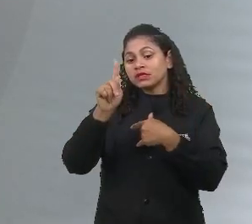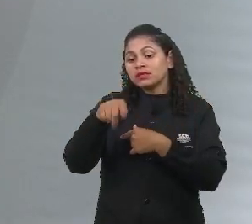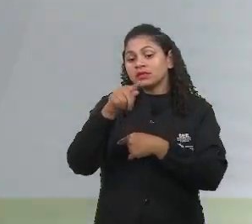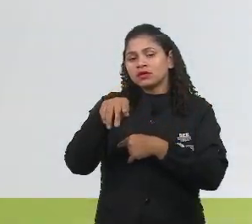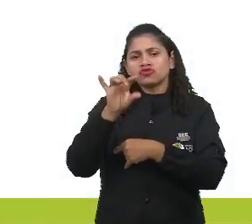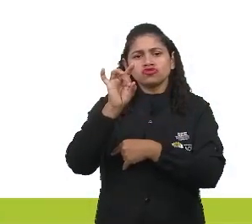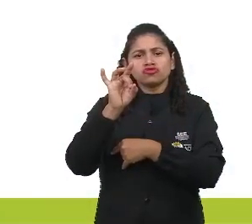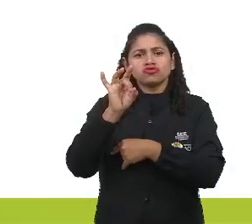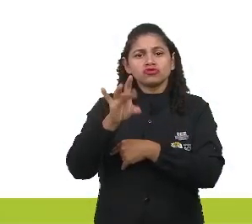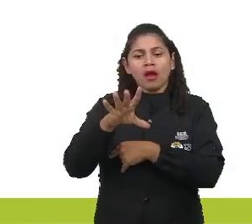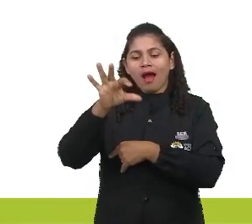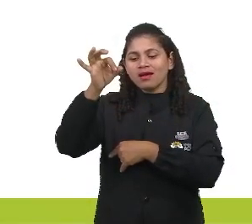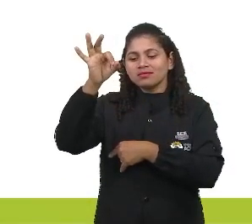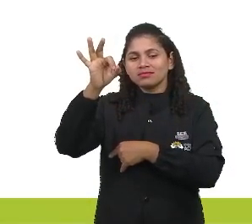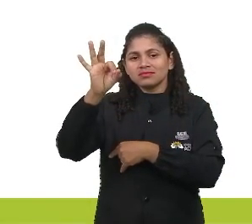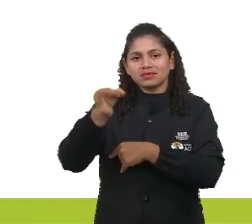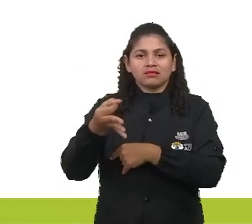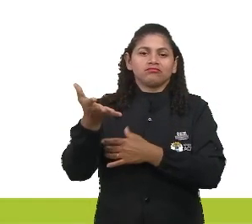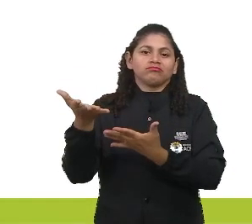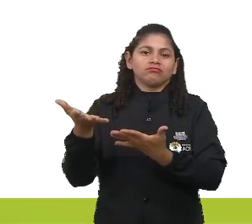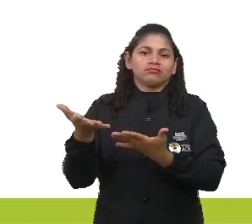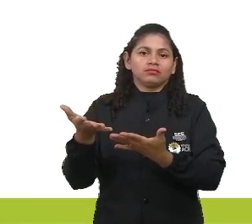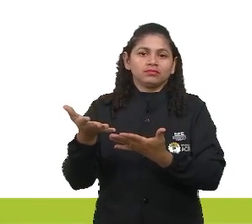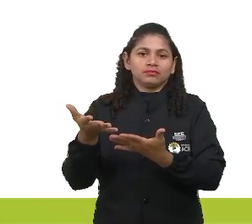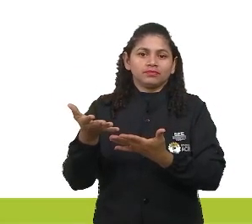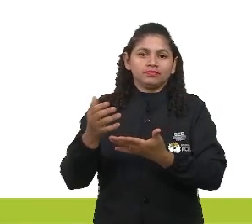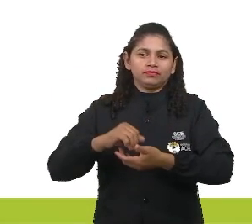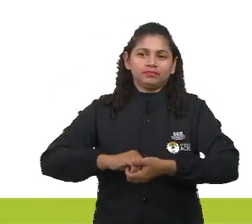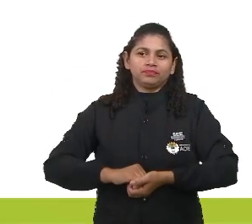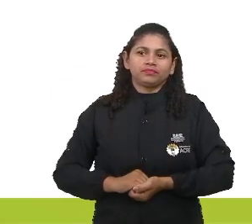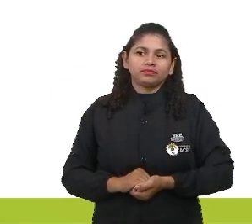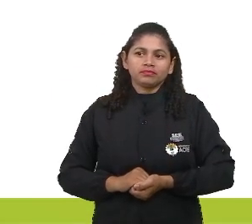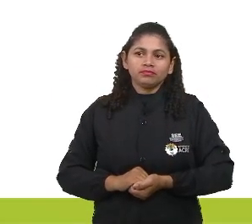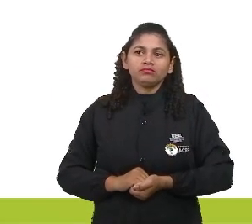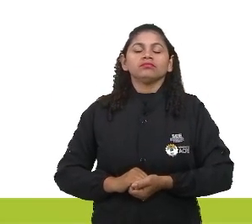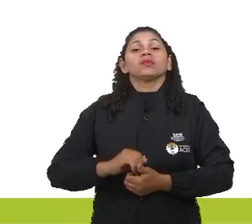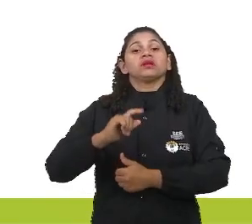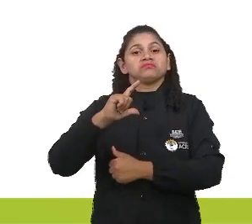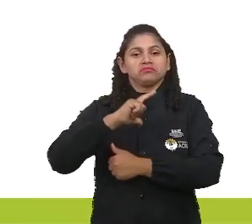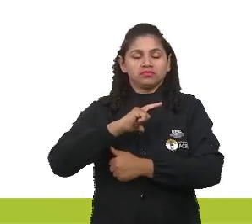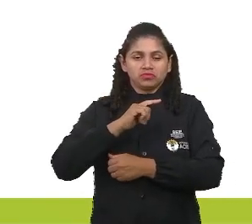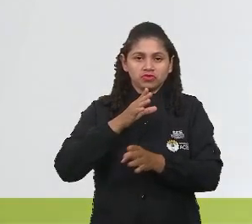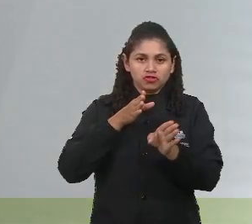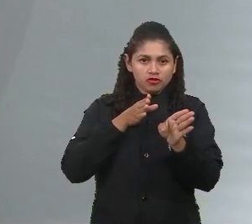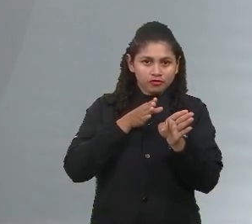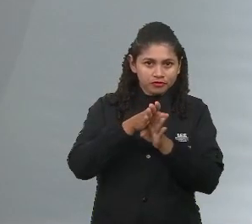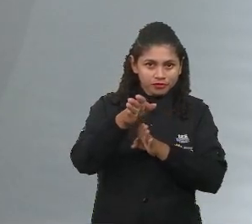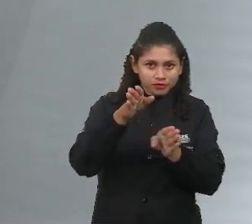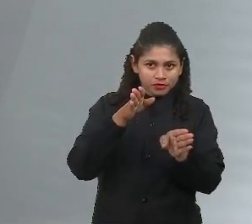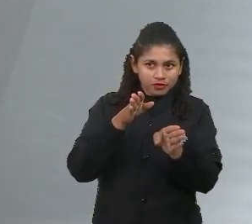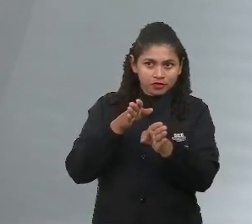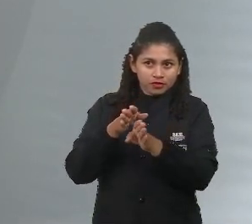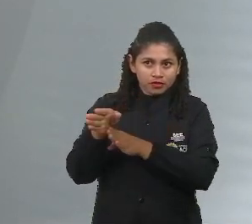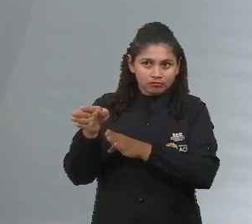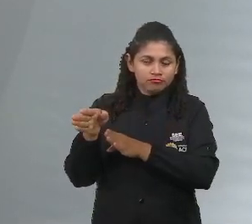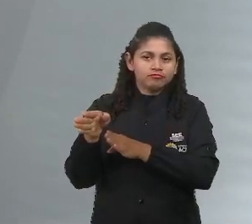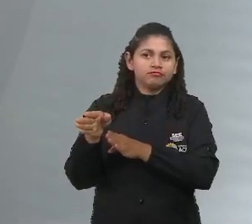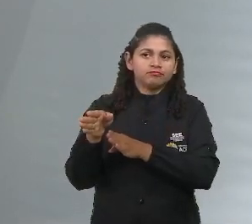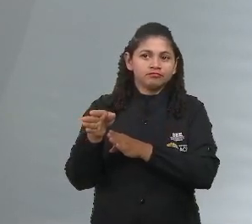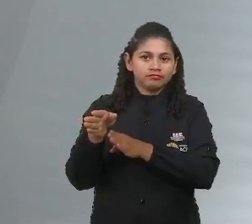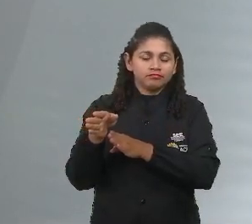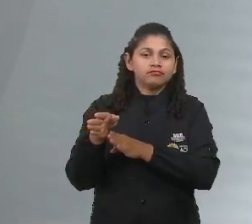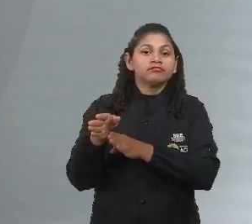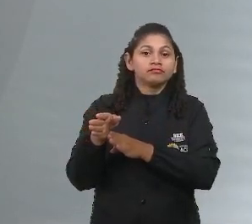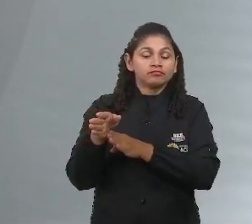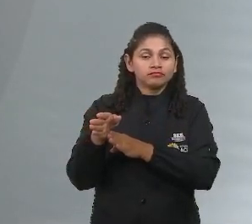Eu vou analisar tudo isso aqui e vou marcar a correta. Aqui tinha um direcionamento... Foque em mim, por favor, para eu deixar... Aqui eu